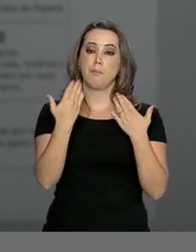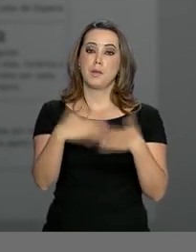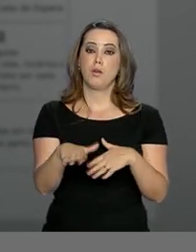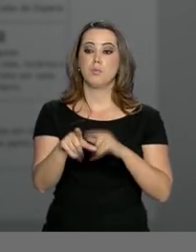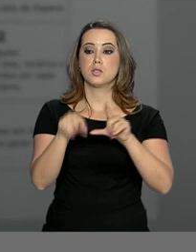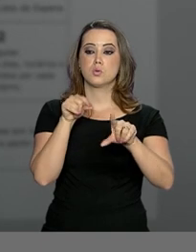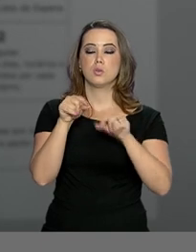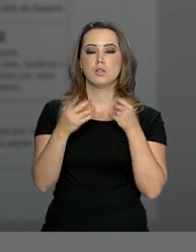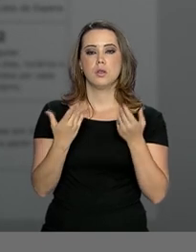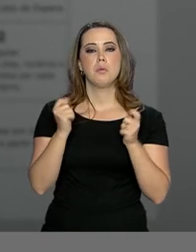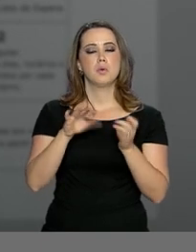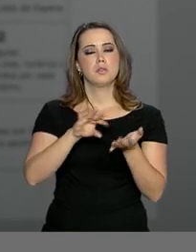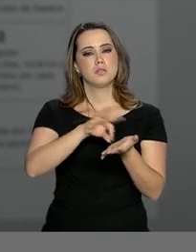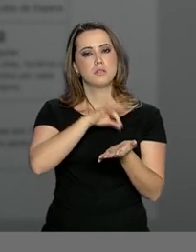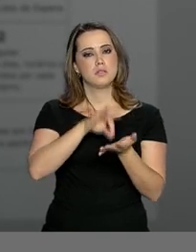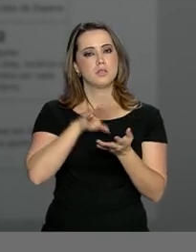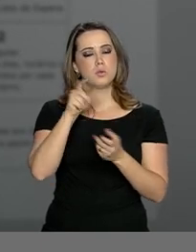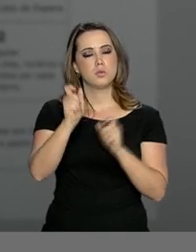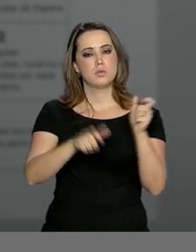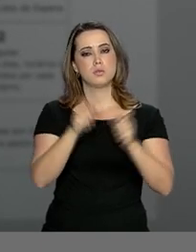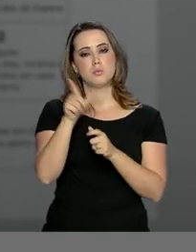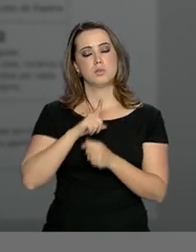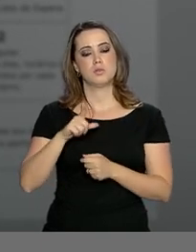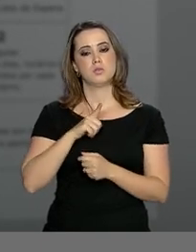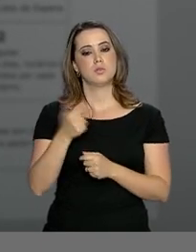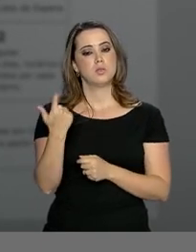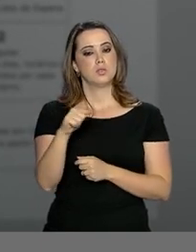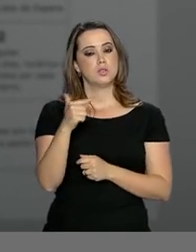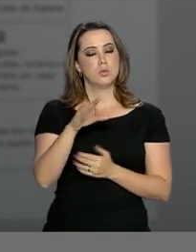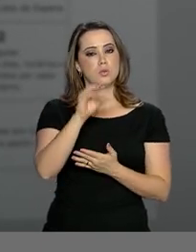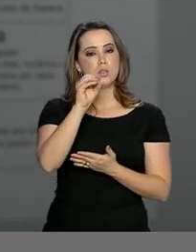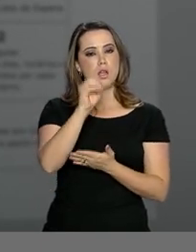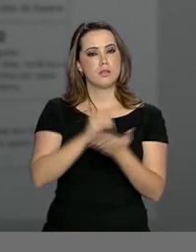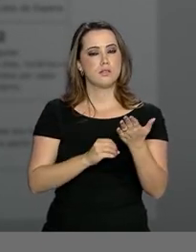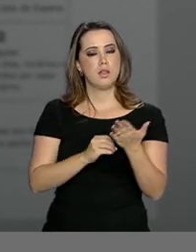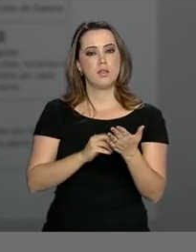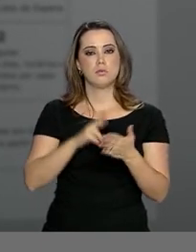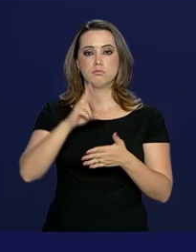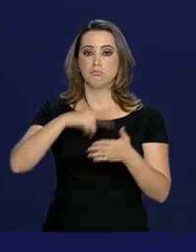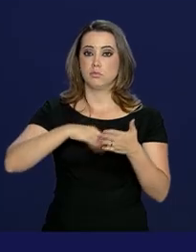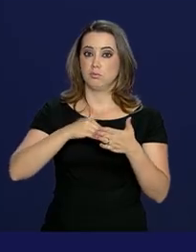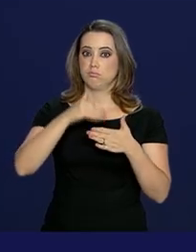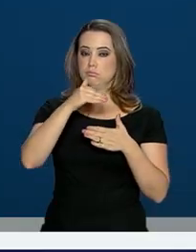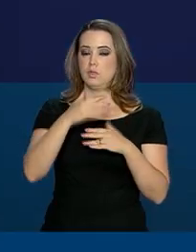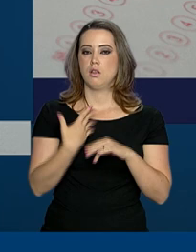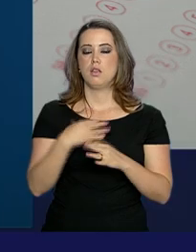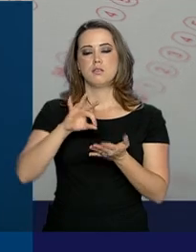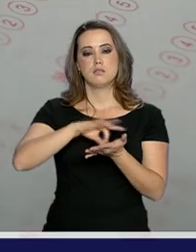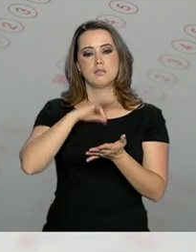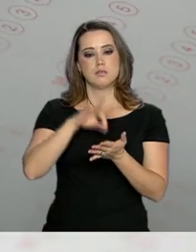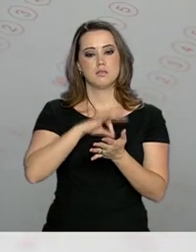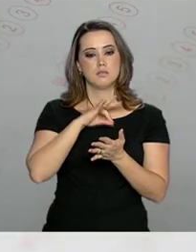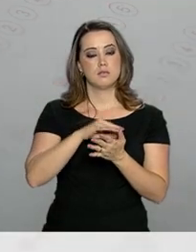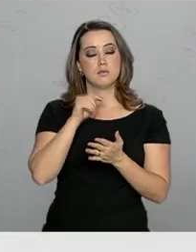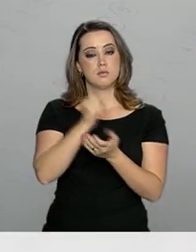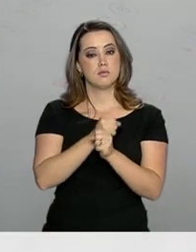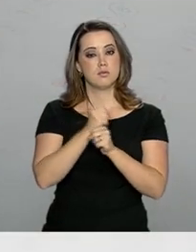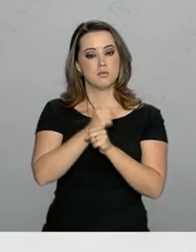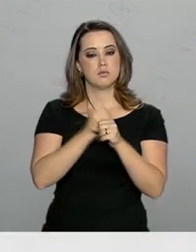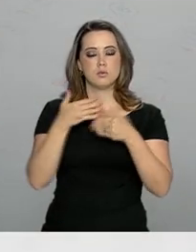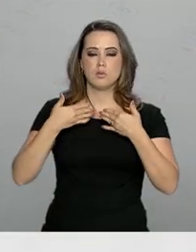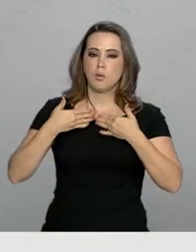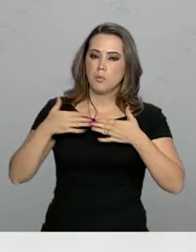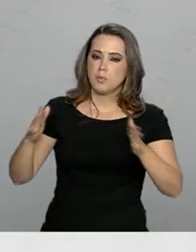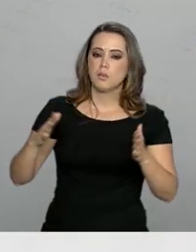Podem se inscrever todos os candidatos que não tenham tirado zero na redação. As inscrições para este ano estão